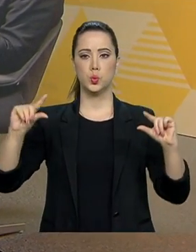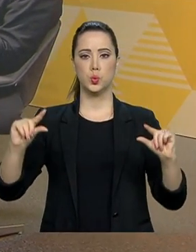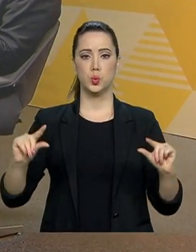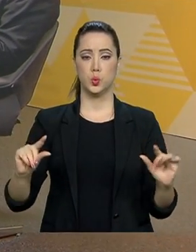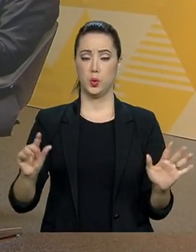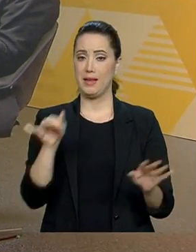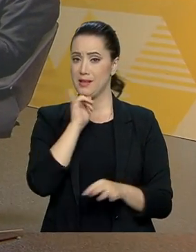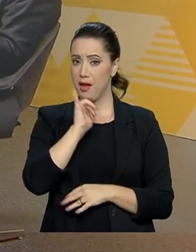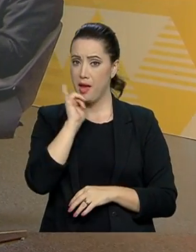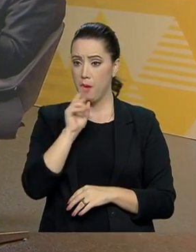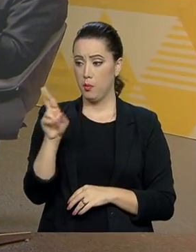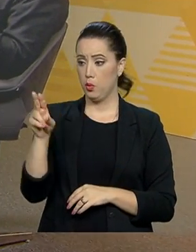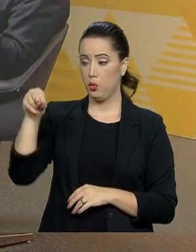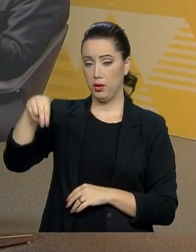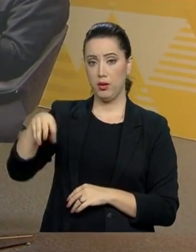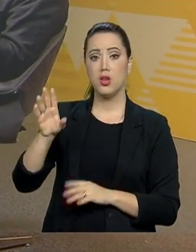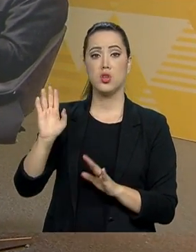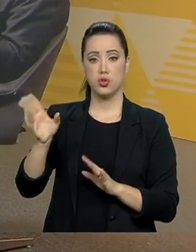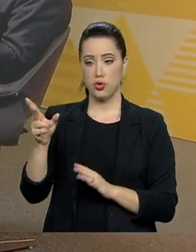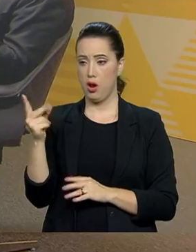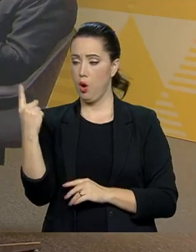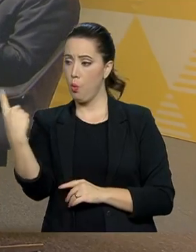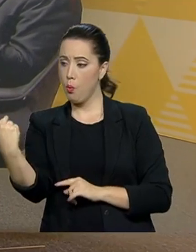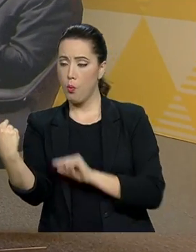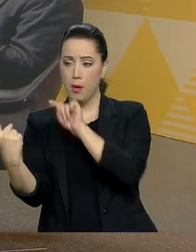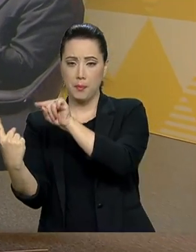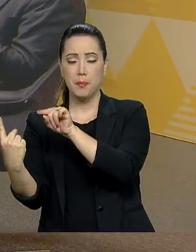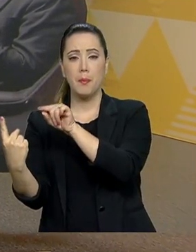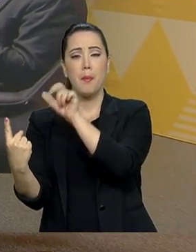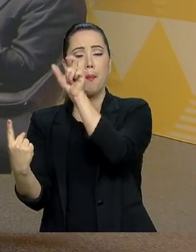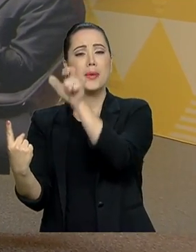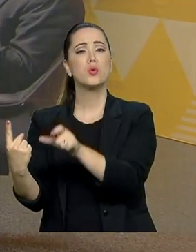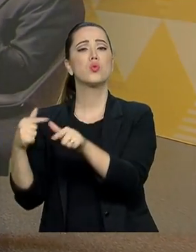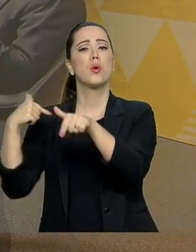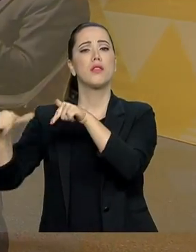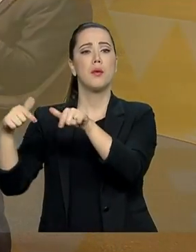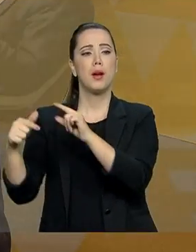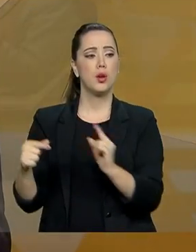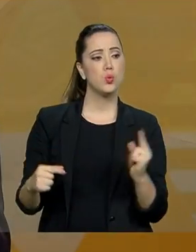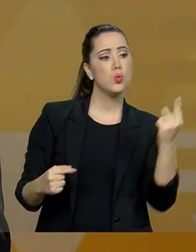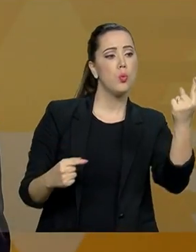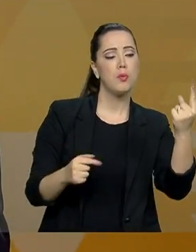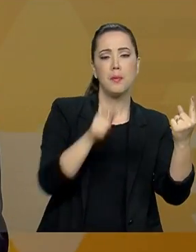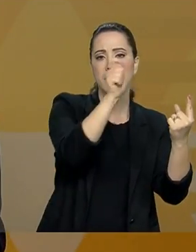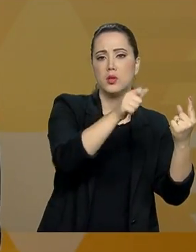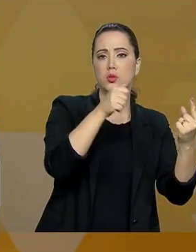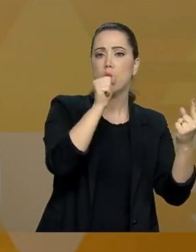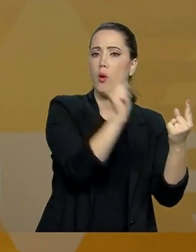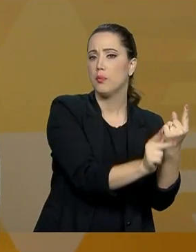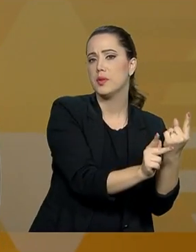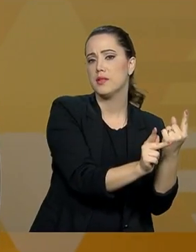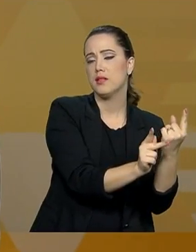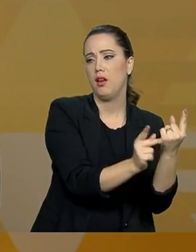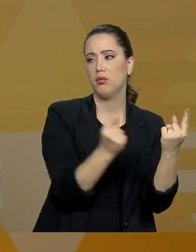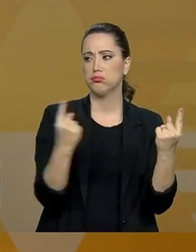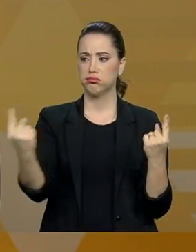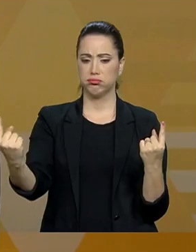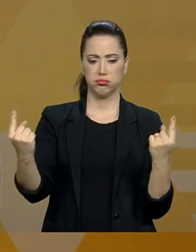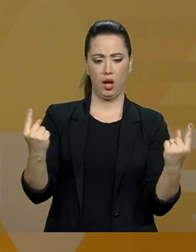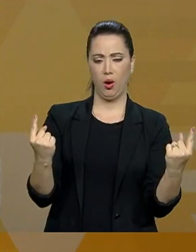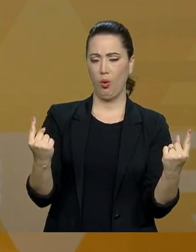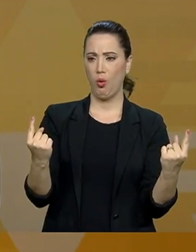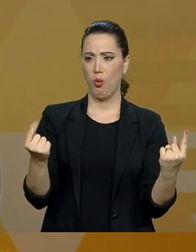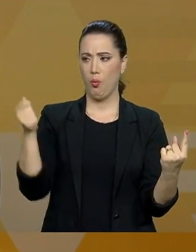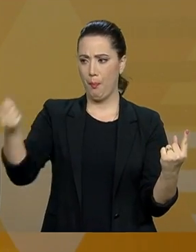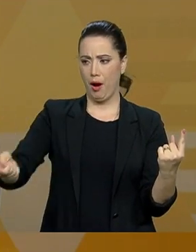exemplo, que o Rio Grande do Norte, já está em 1 para 1. Tem 1 aposentado para 1 ativo contribuindo. Então, essa conta não fecha. O sistema de capitalização vai permitir